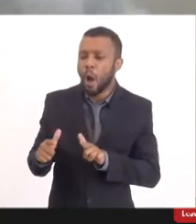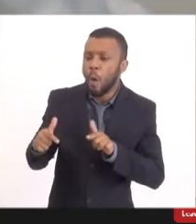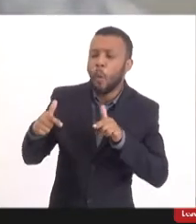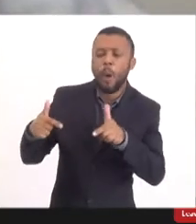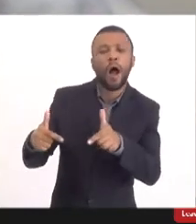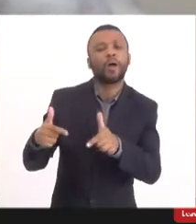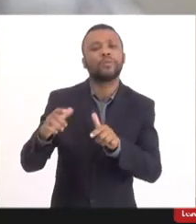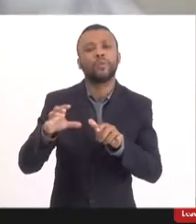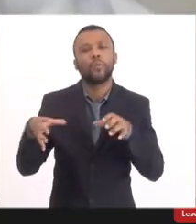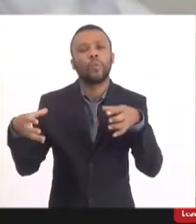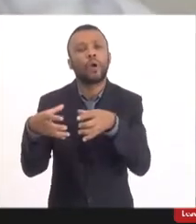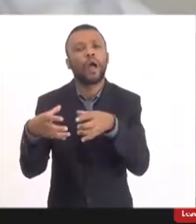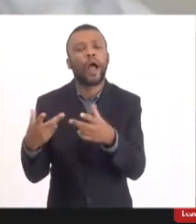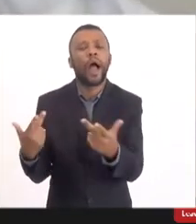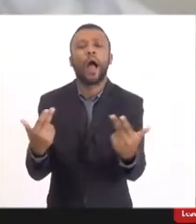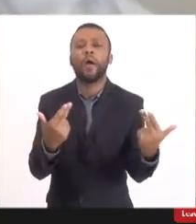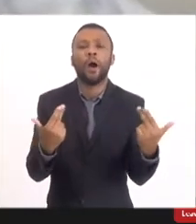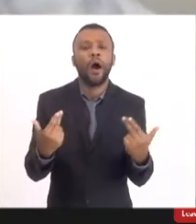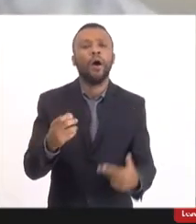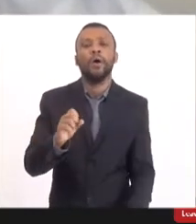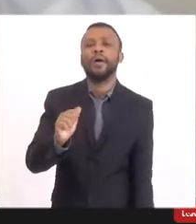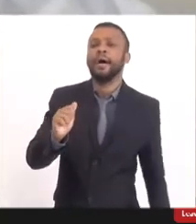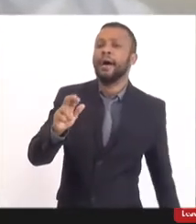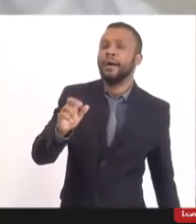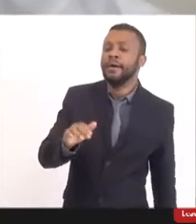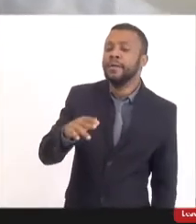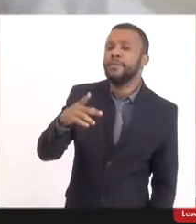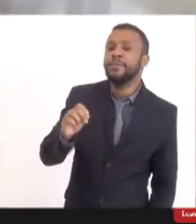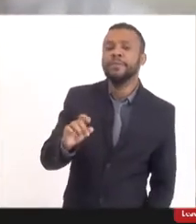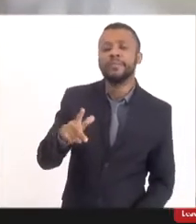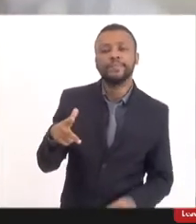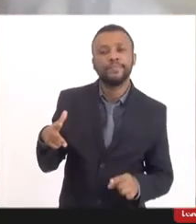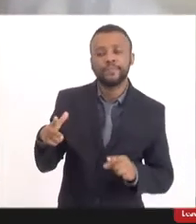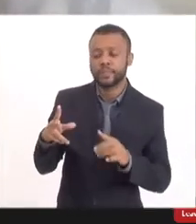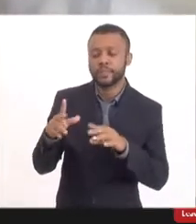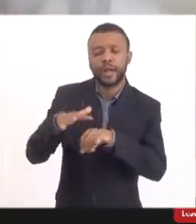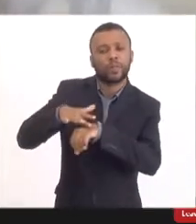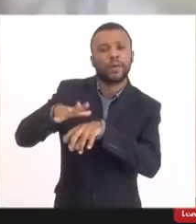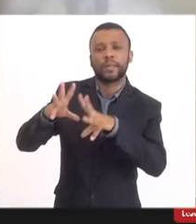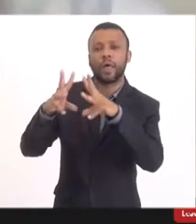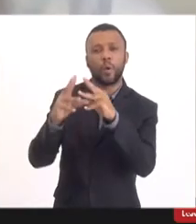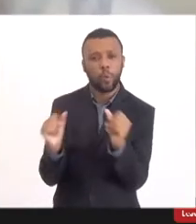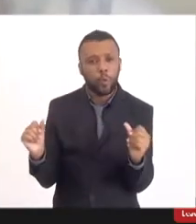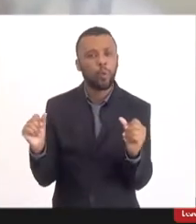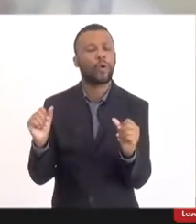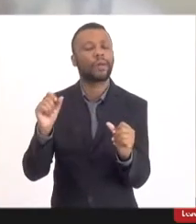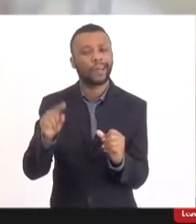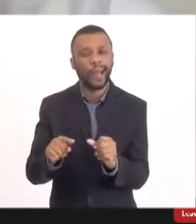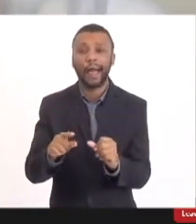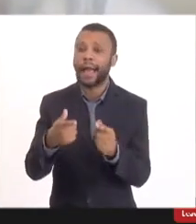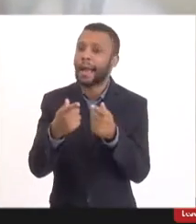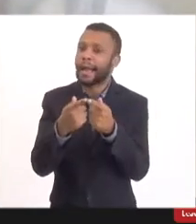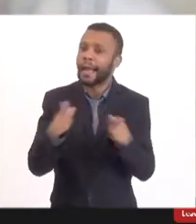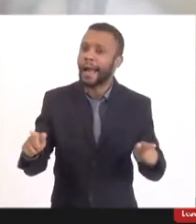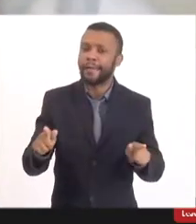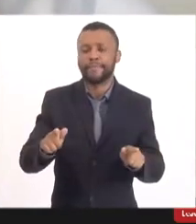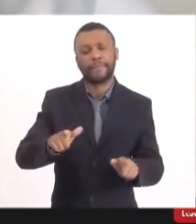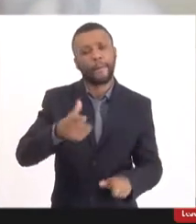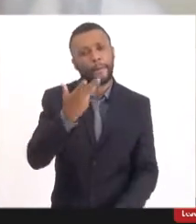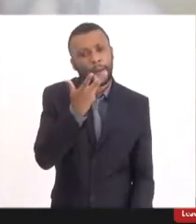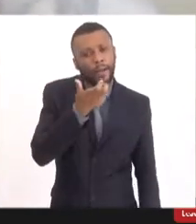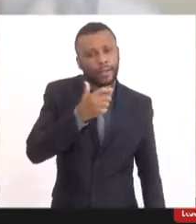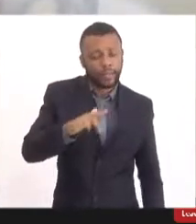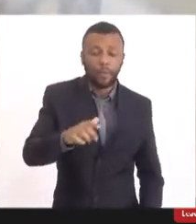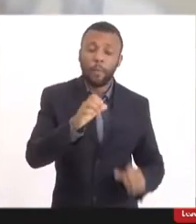Sarampo que interrompeu a doença que eliminava que era uma doença grave para crianças e levava crianças à morte,